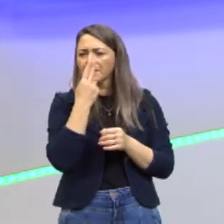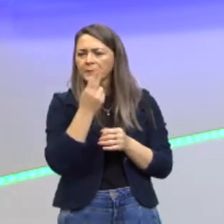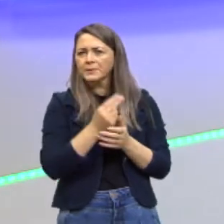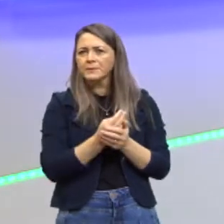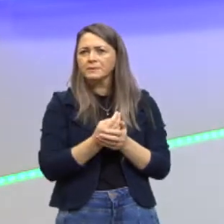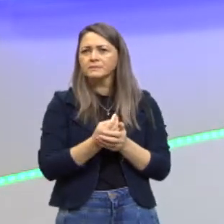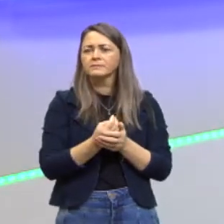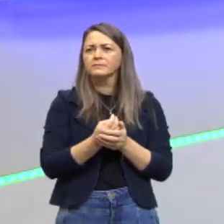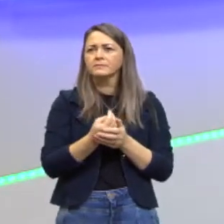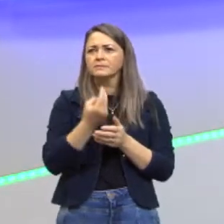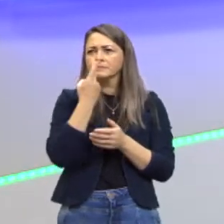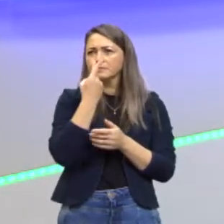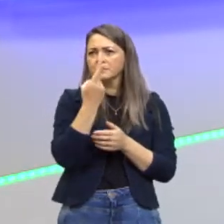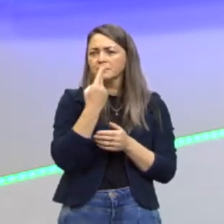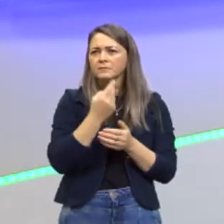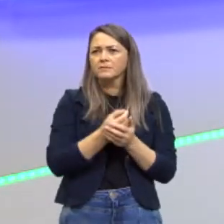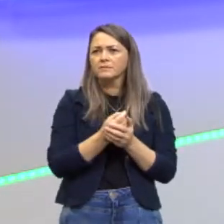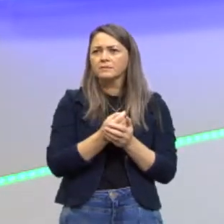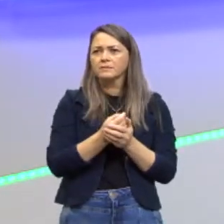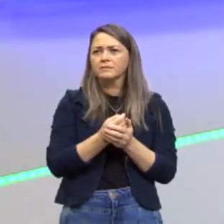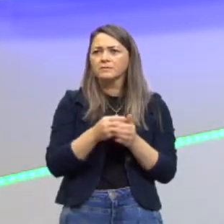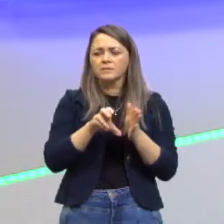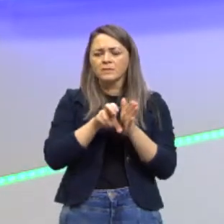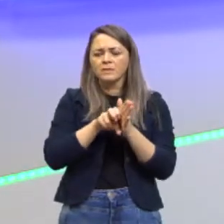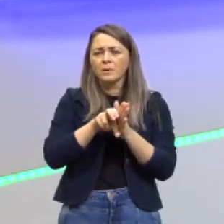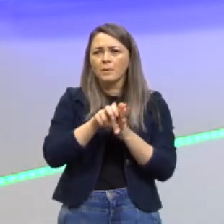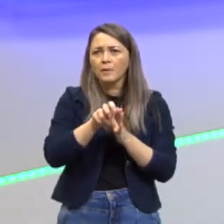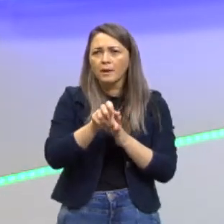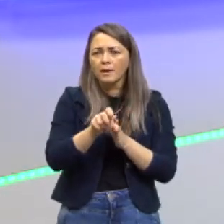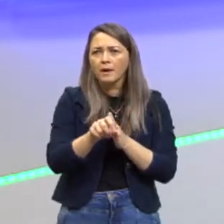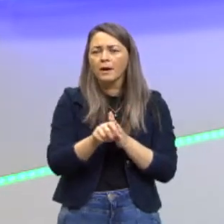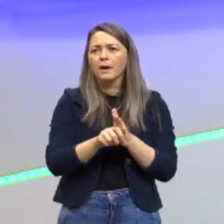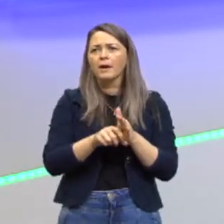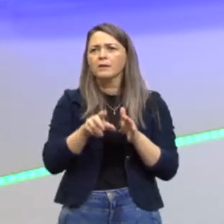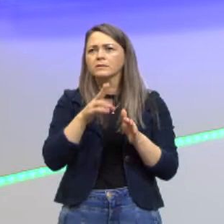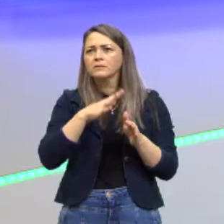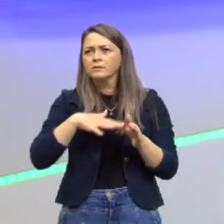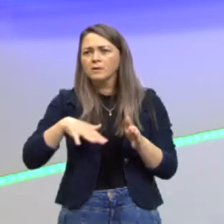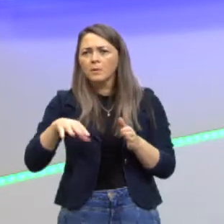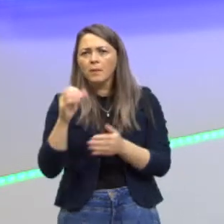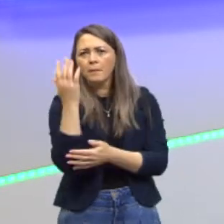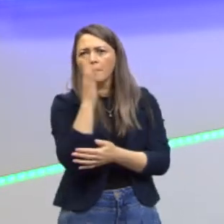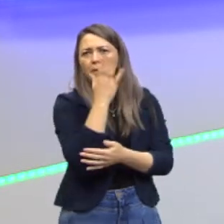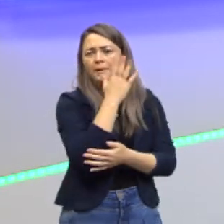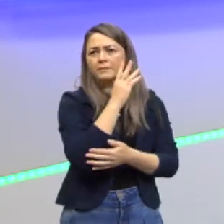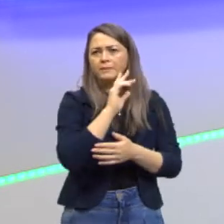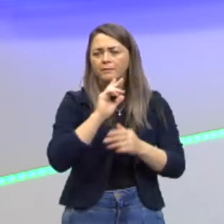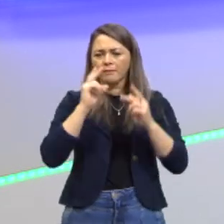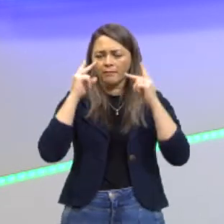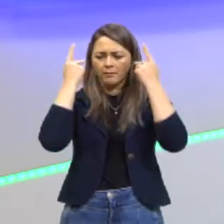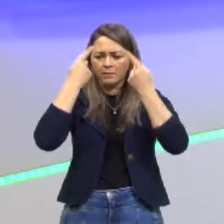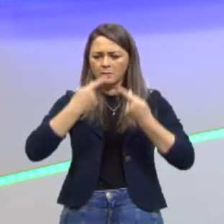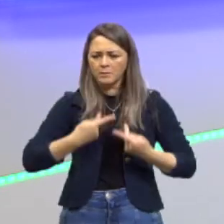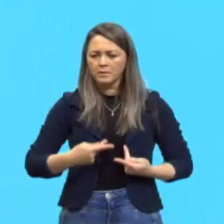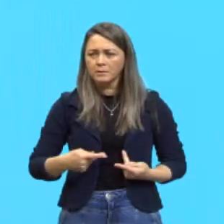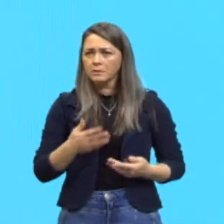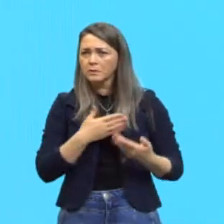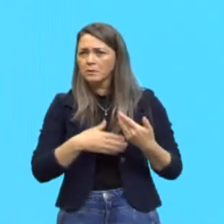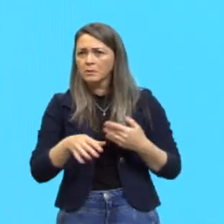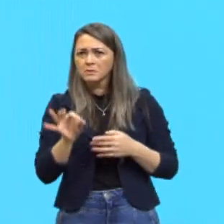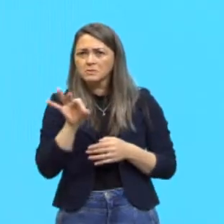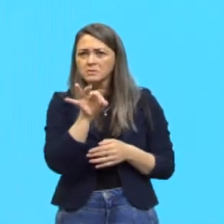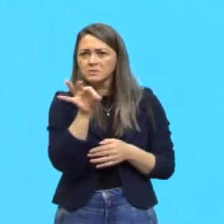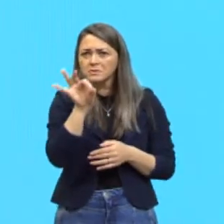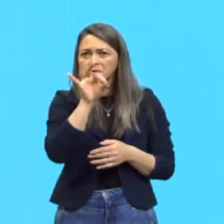desde uma bactéria unicelular, um protozoário, uma planta, até nós, insetos e